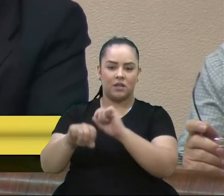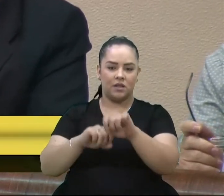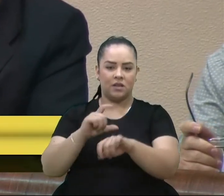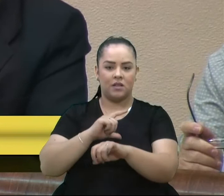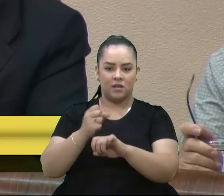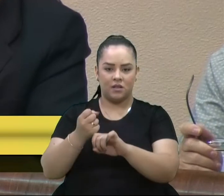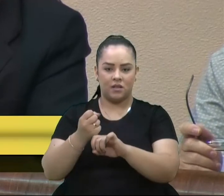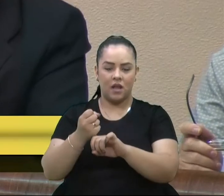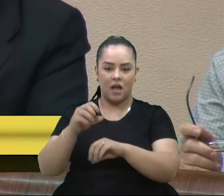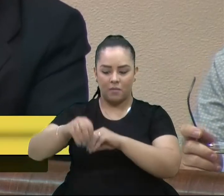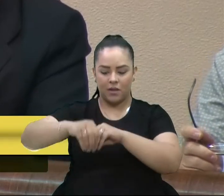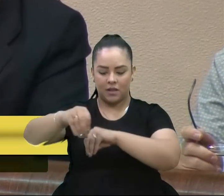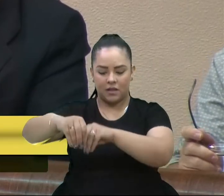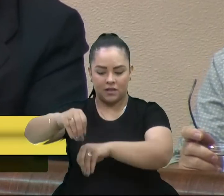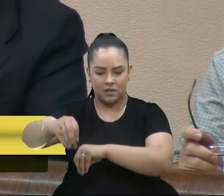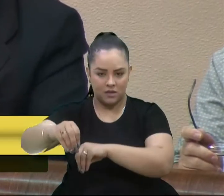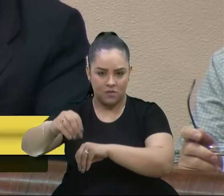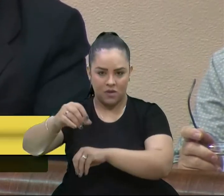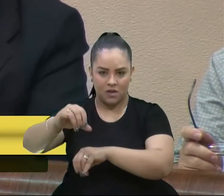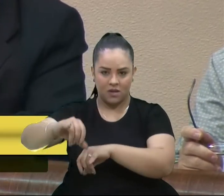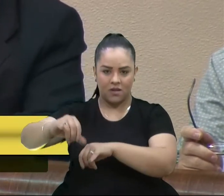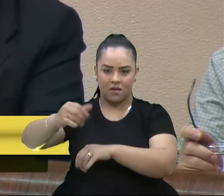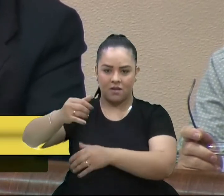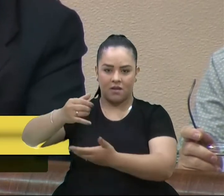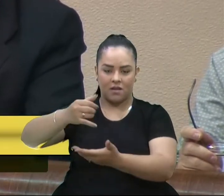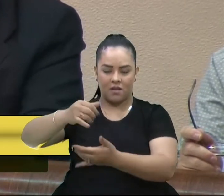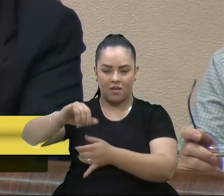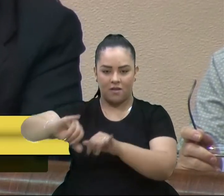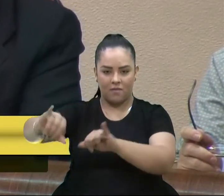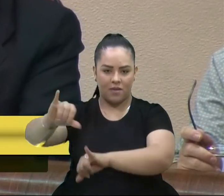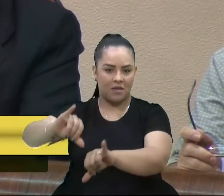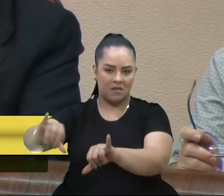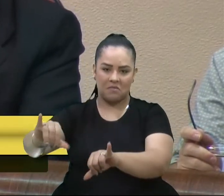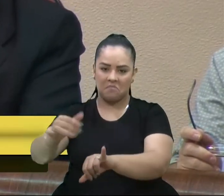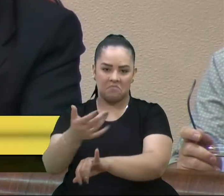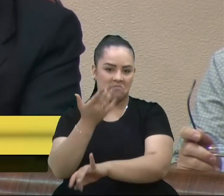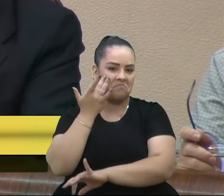os defensivos, ou agrotóxicos, seja qual o nome preferirem,